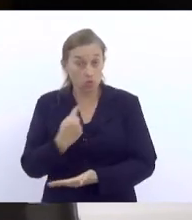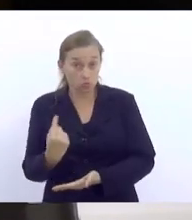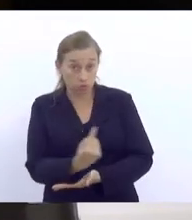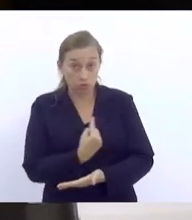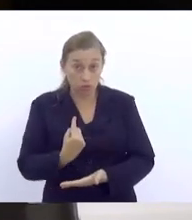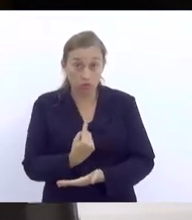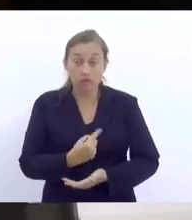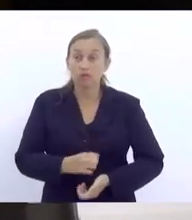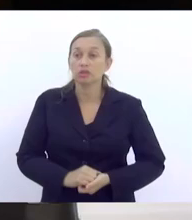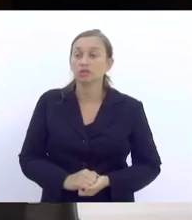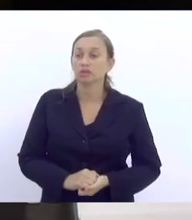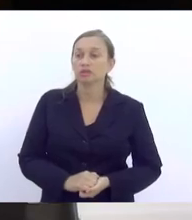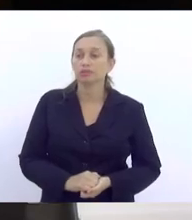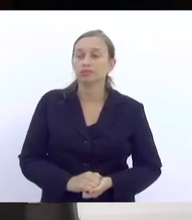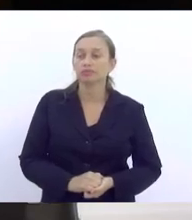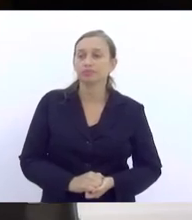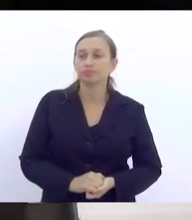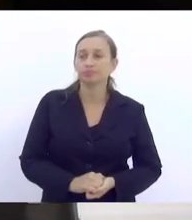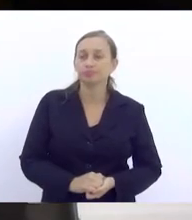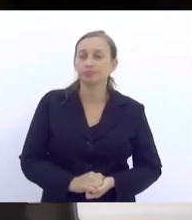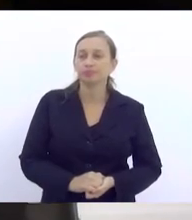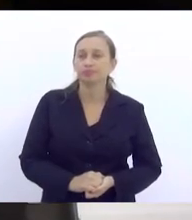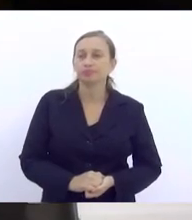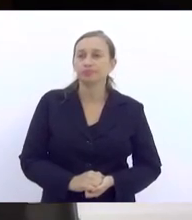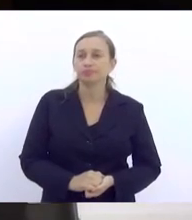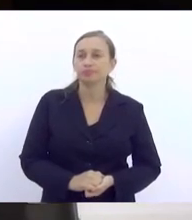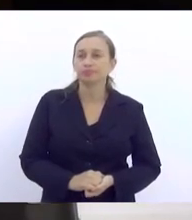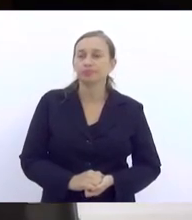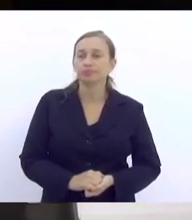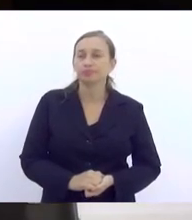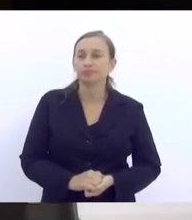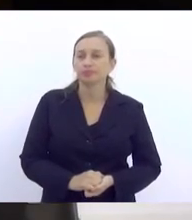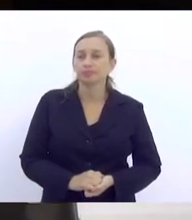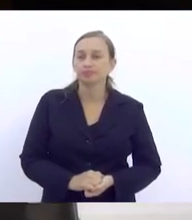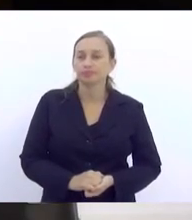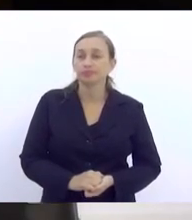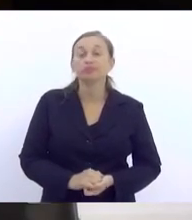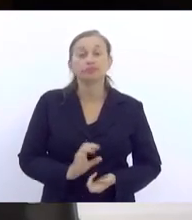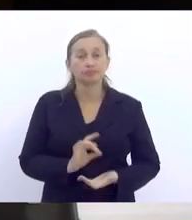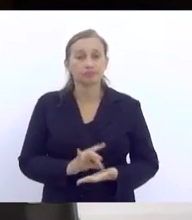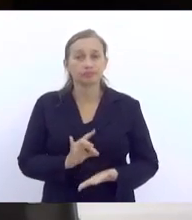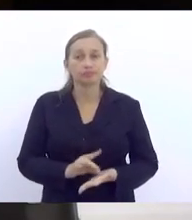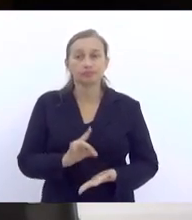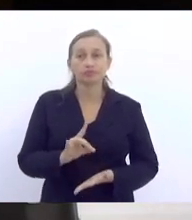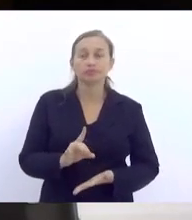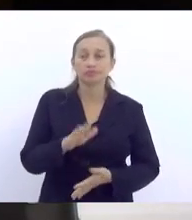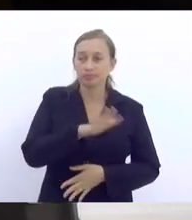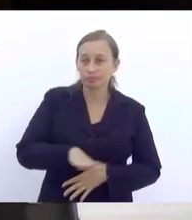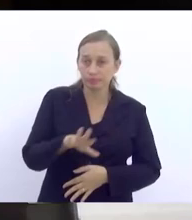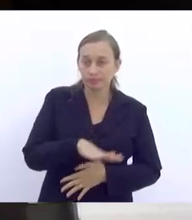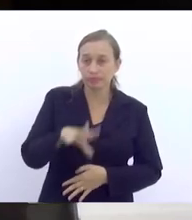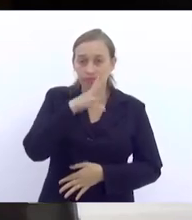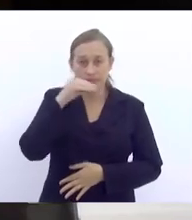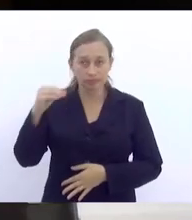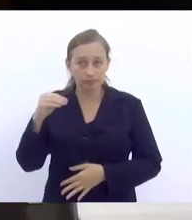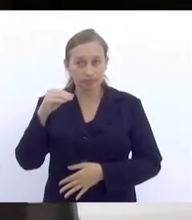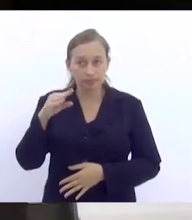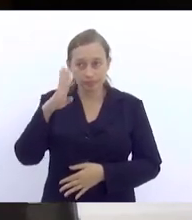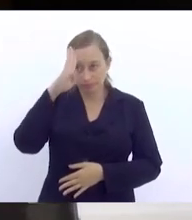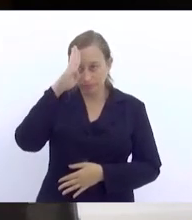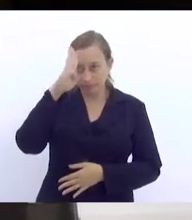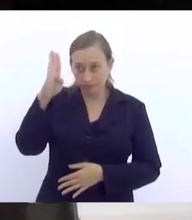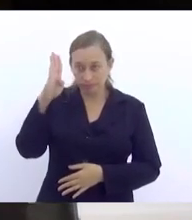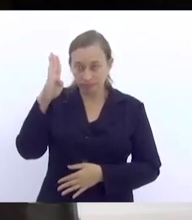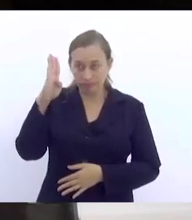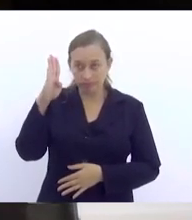situação de garantir que realmente a criança e adolescente sejam prioridade na